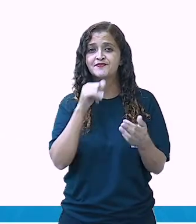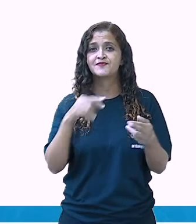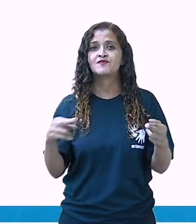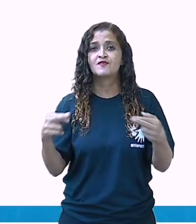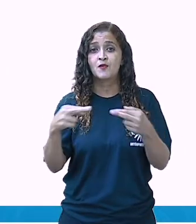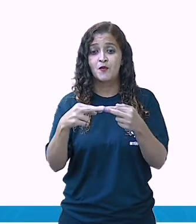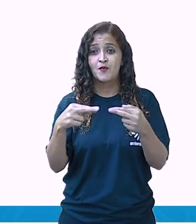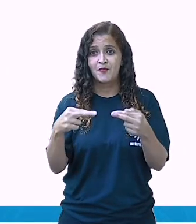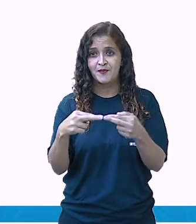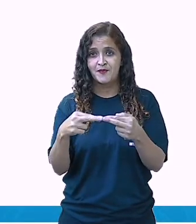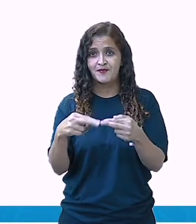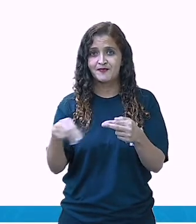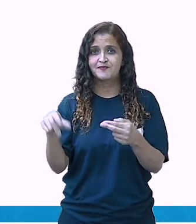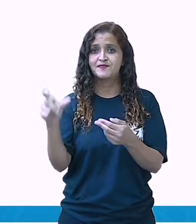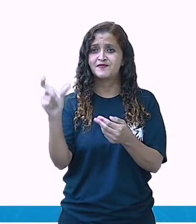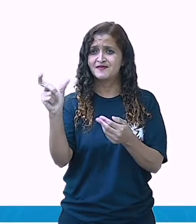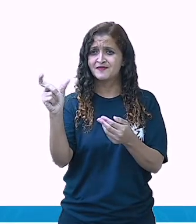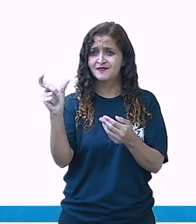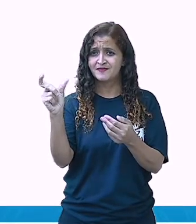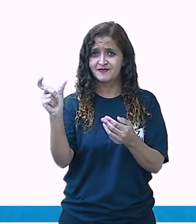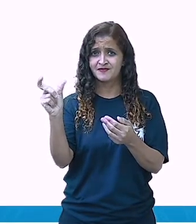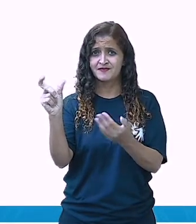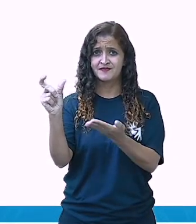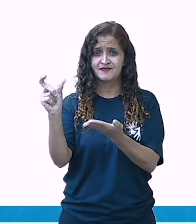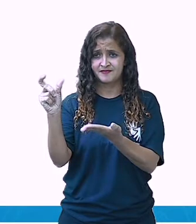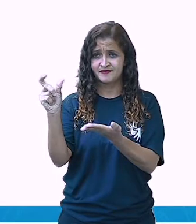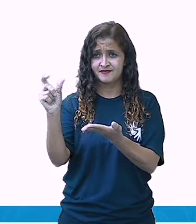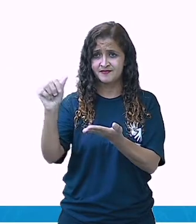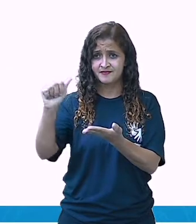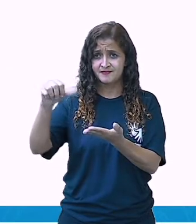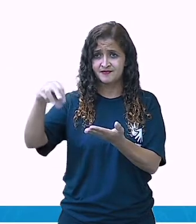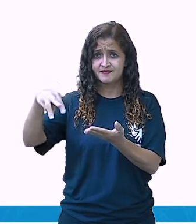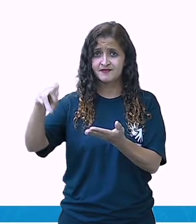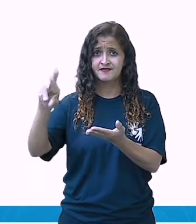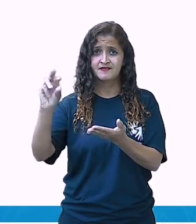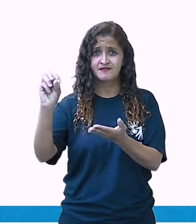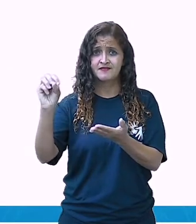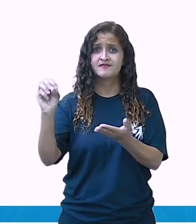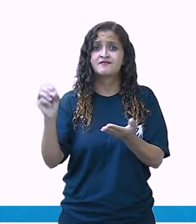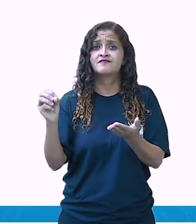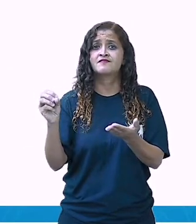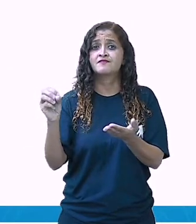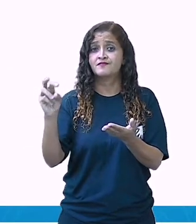a professora trouxe a palavra amor. Olha o finalzinho dessa palavra,